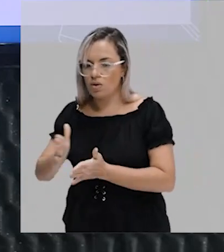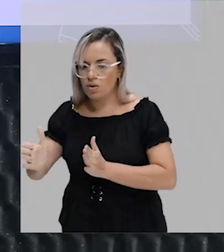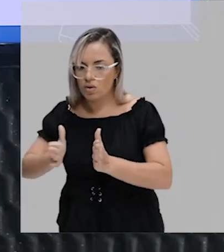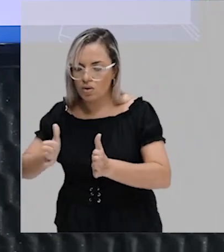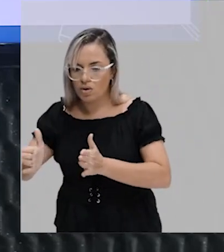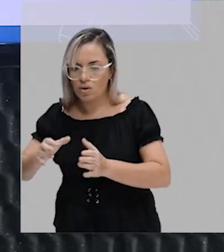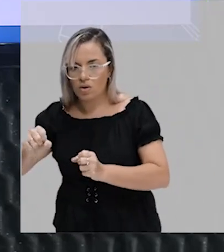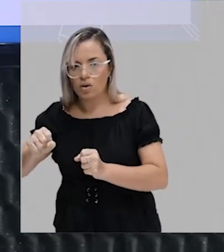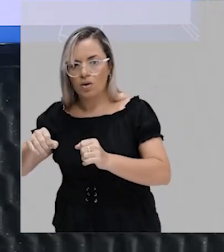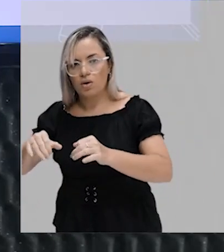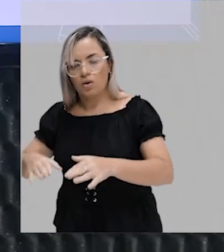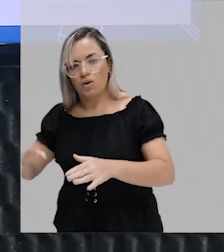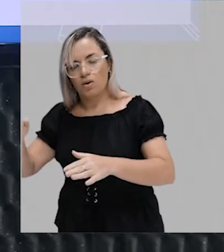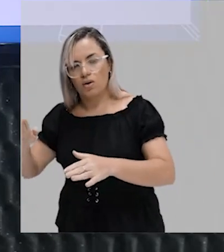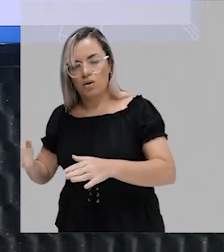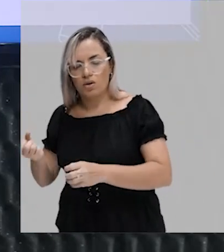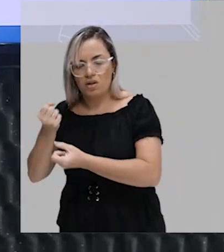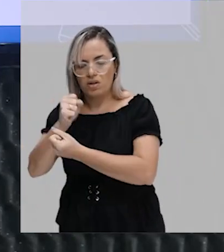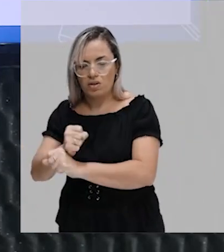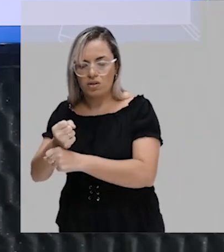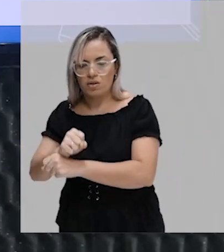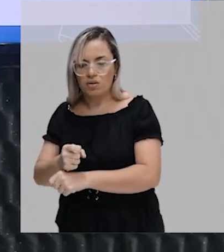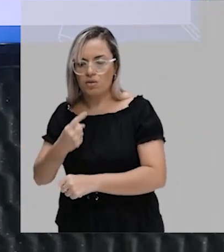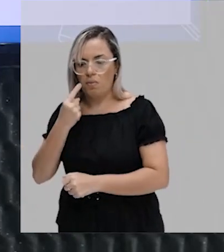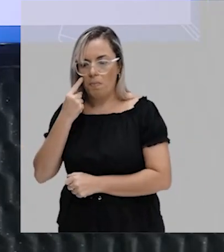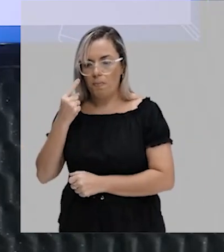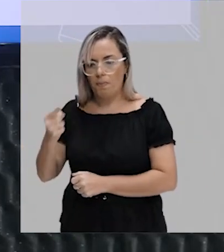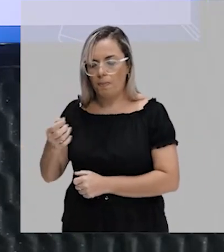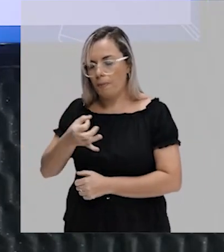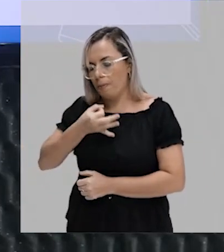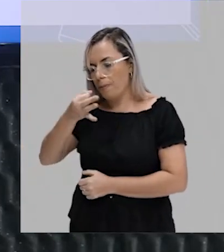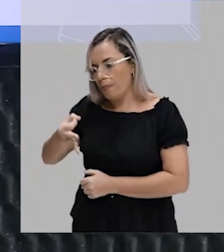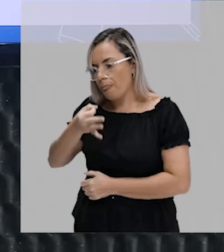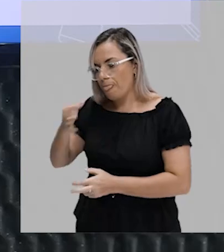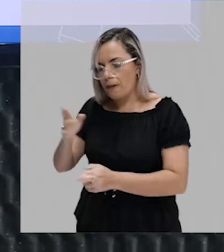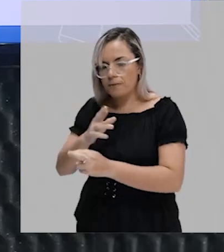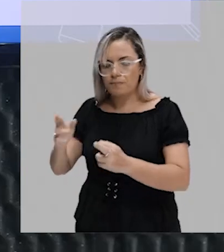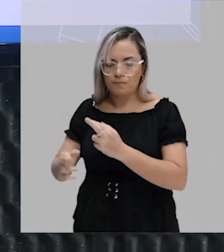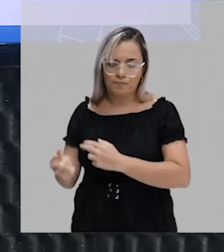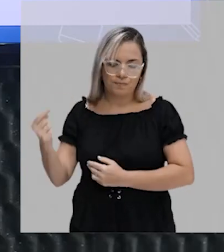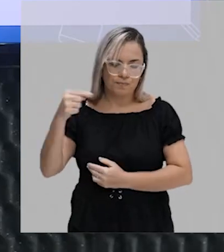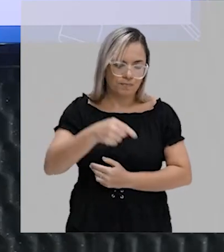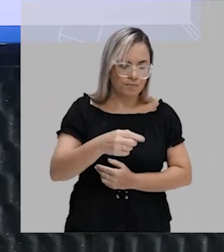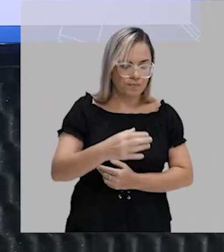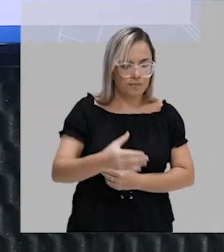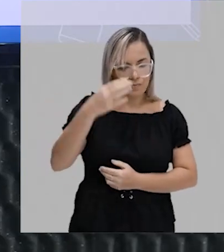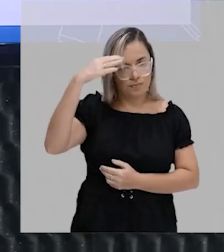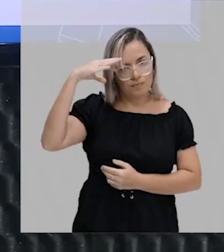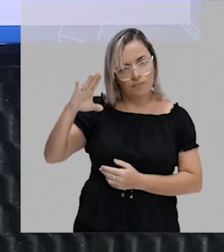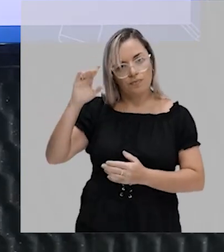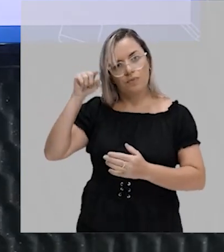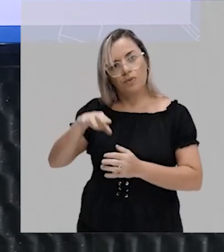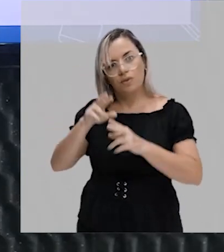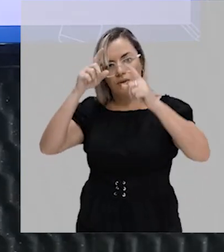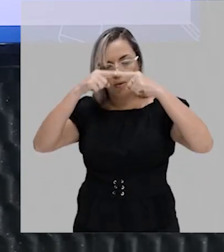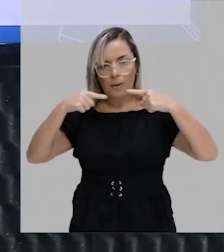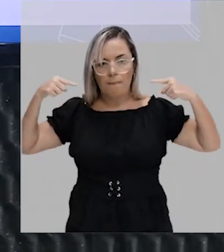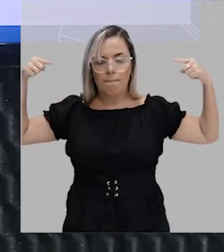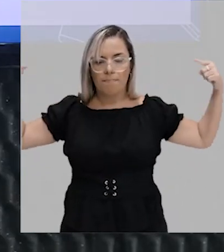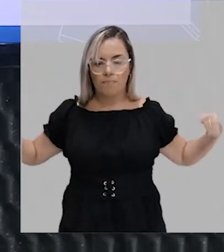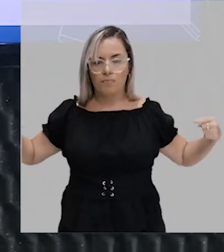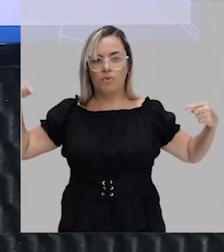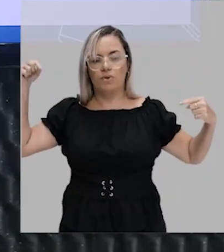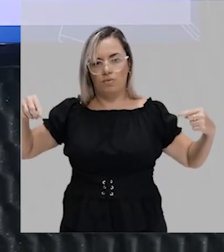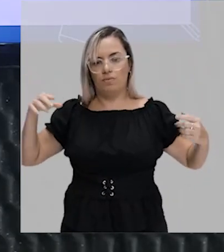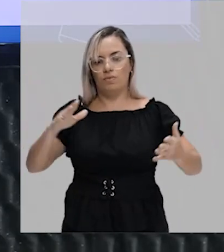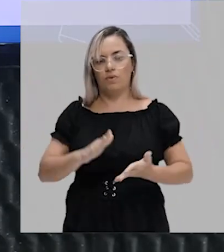a época da escravidão. E na visão dela, isso está diretamente relacionado a uma cultura patriarcal. Daí que